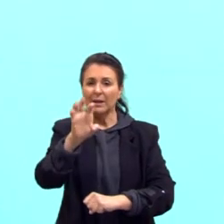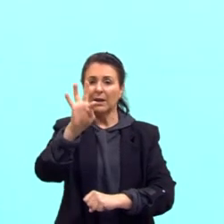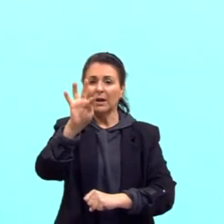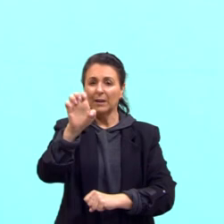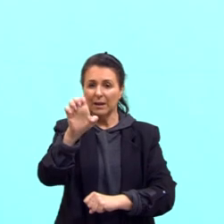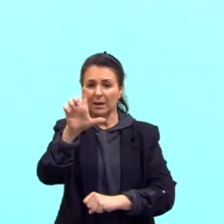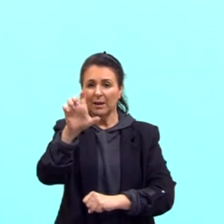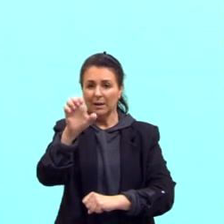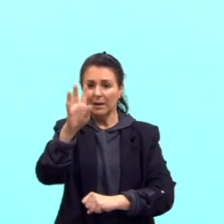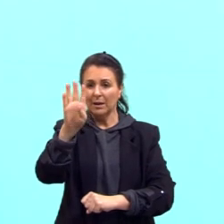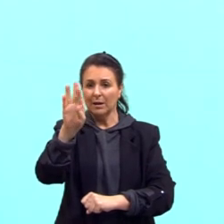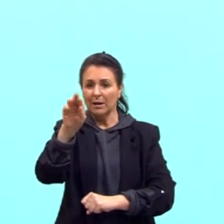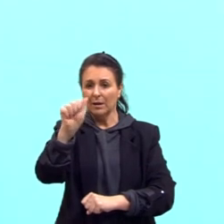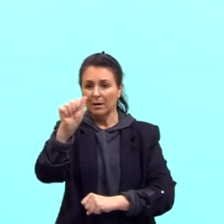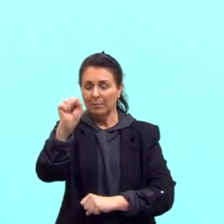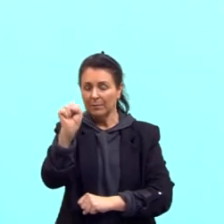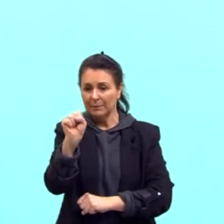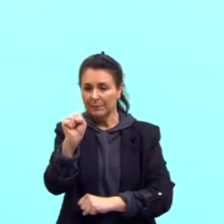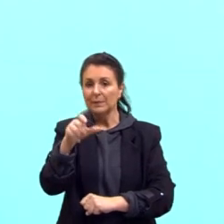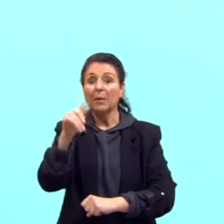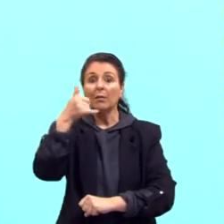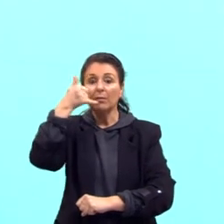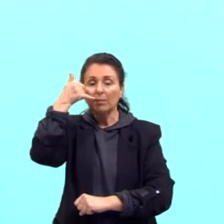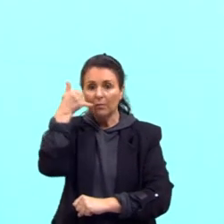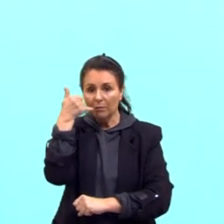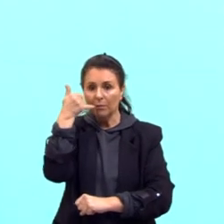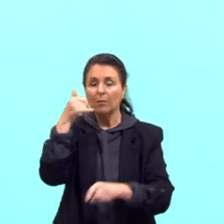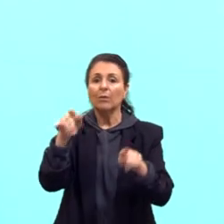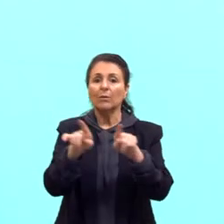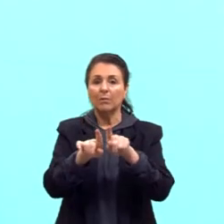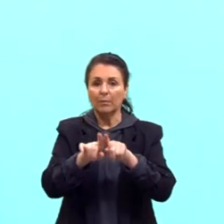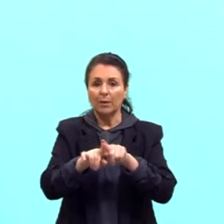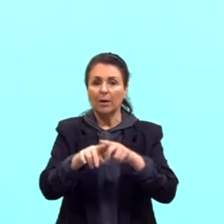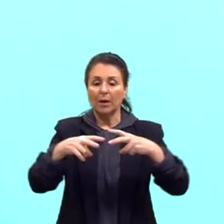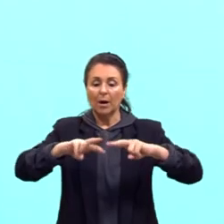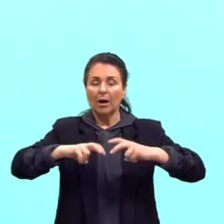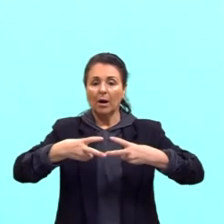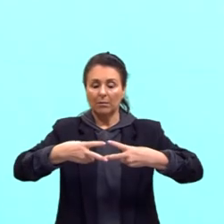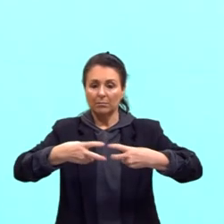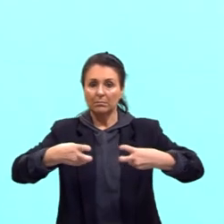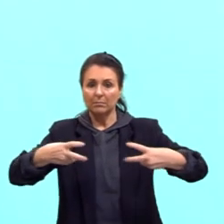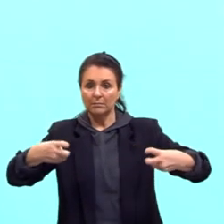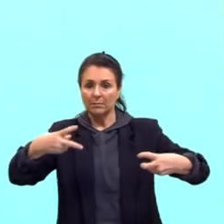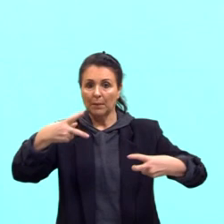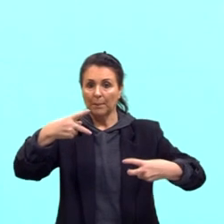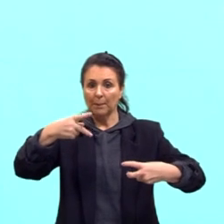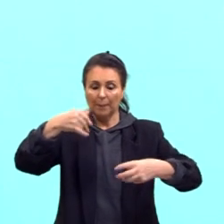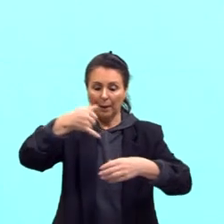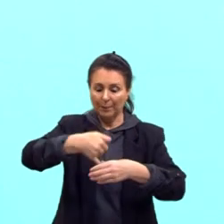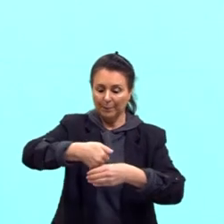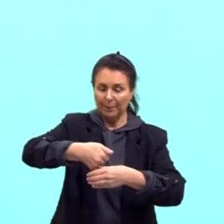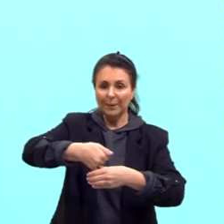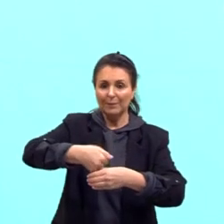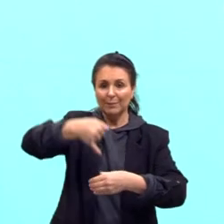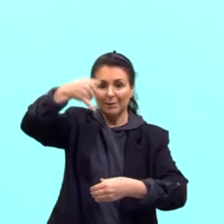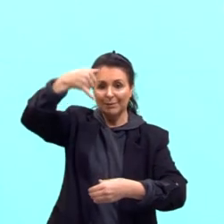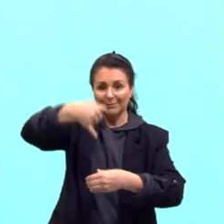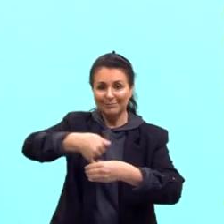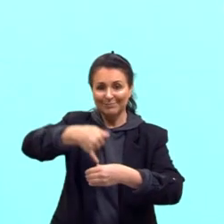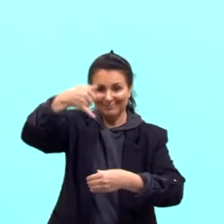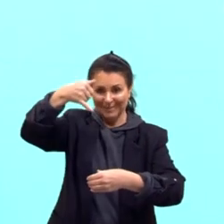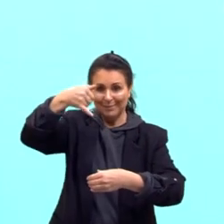abre as ações da Petrobras, ele diz, olha, a Petrobras não é mais só do governo, ele começa a lançar esses